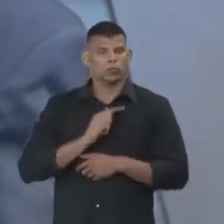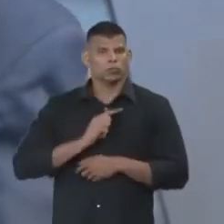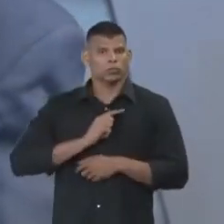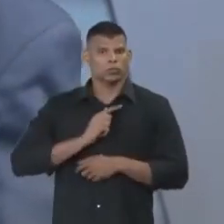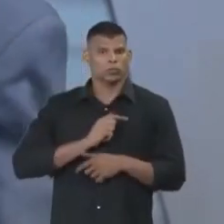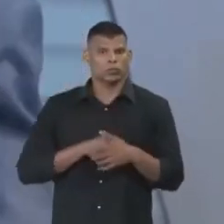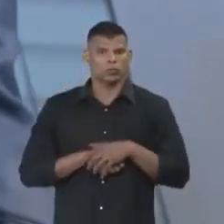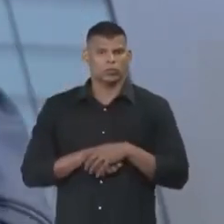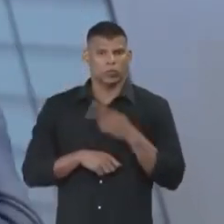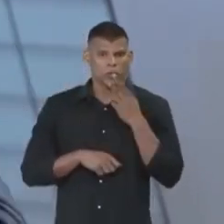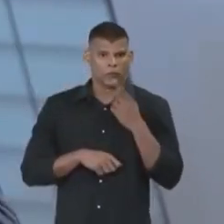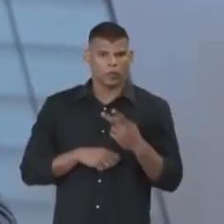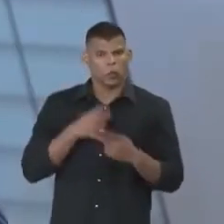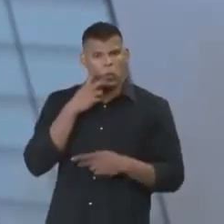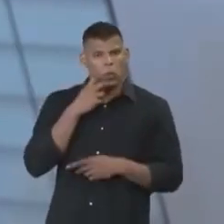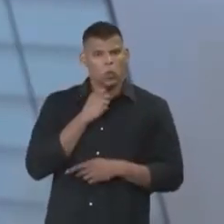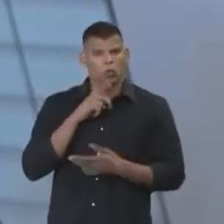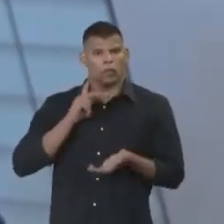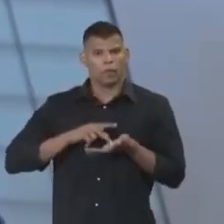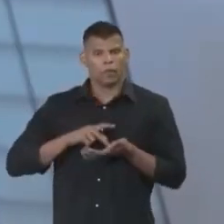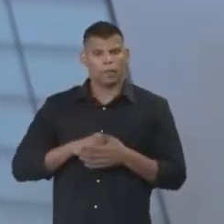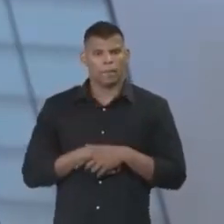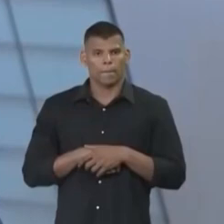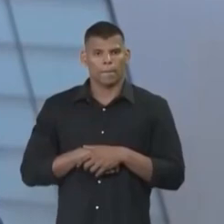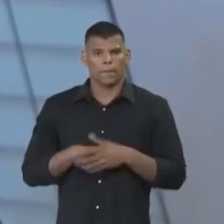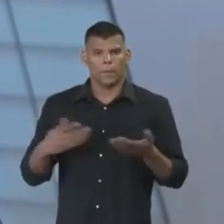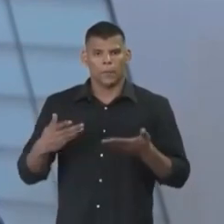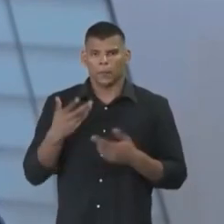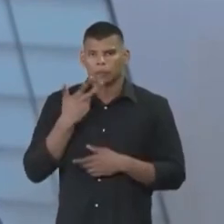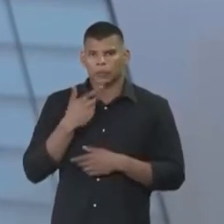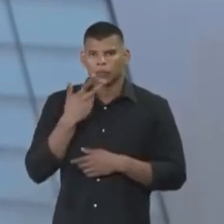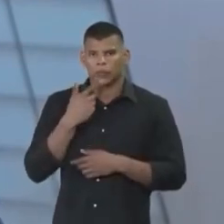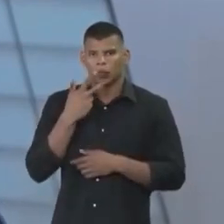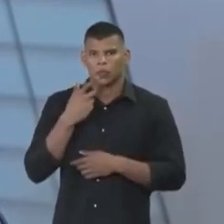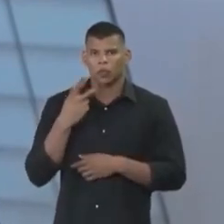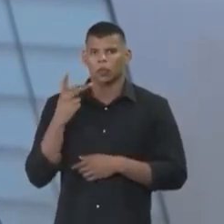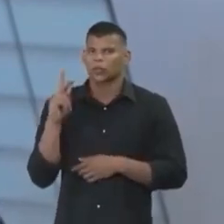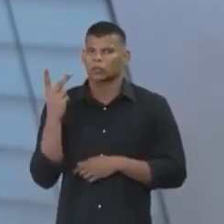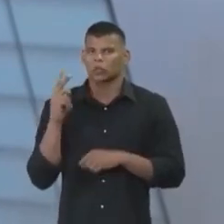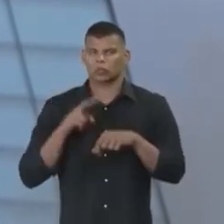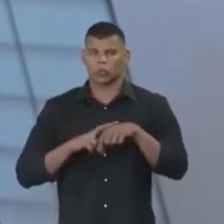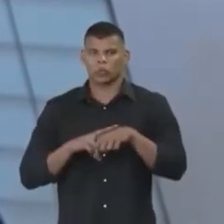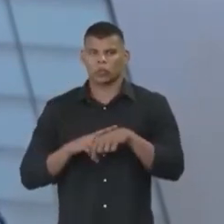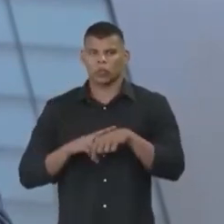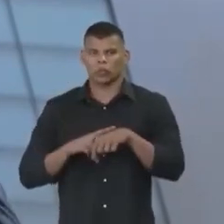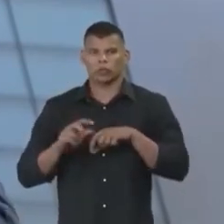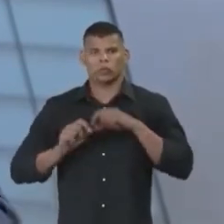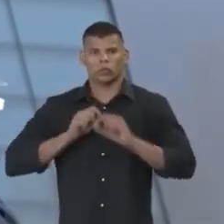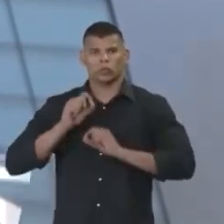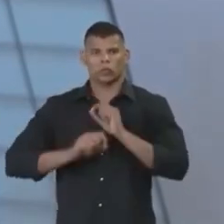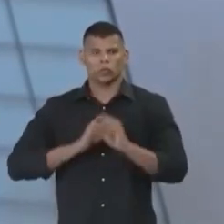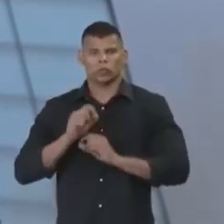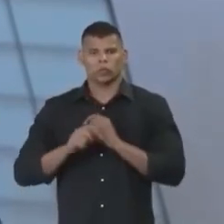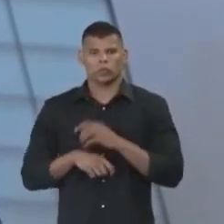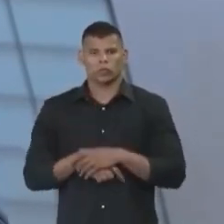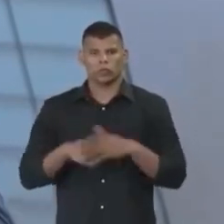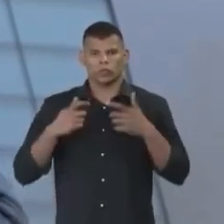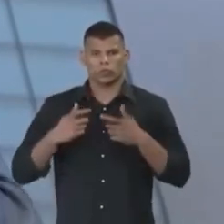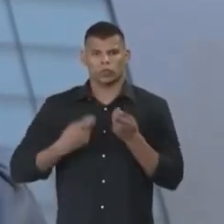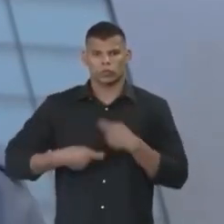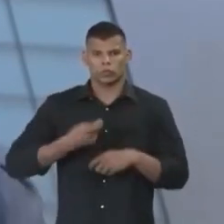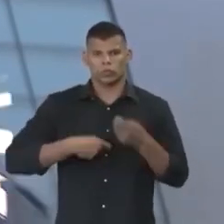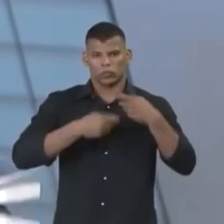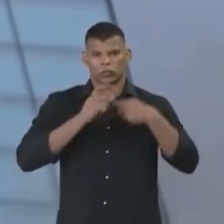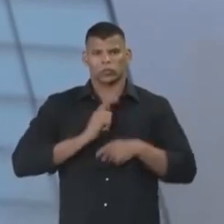A senhora acabou de dizer, dá dinheiro, aqui no Ceará tem o hub do hidrogênio verde, o que é isso? É um negócio em cima